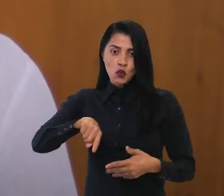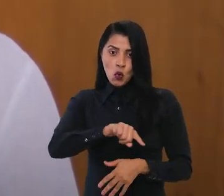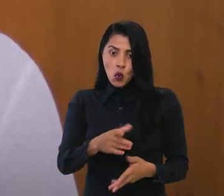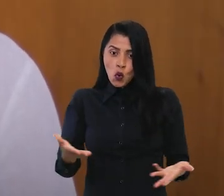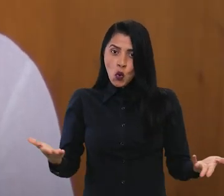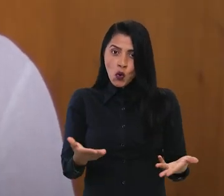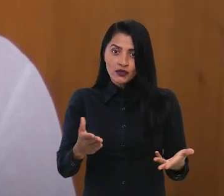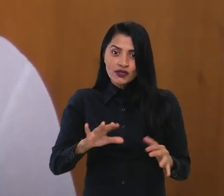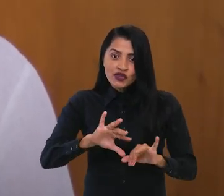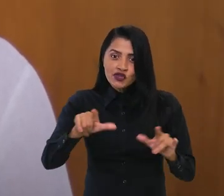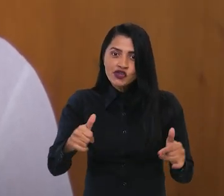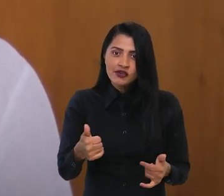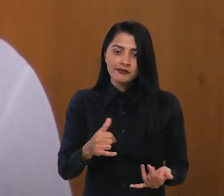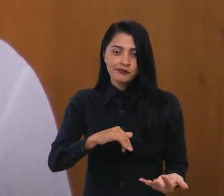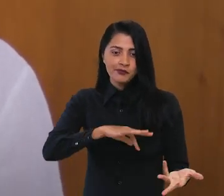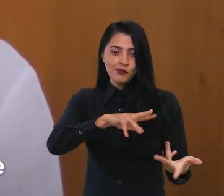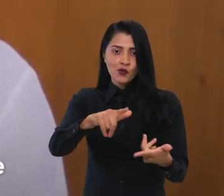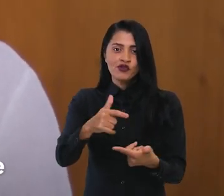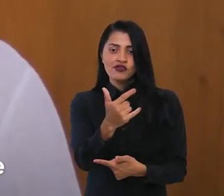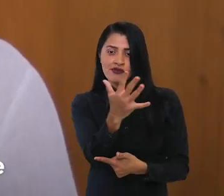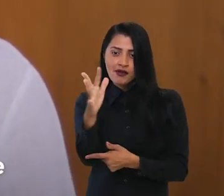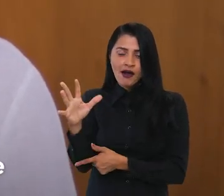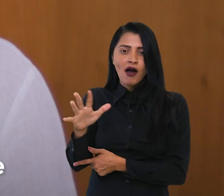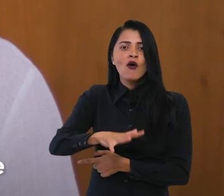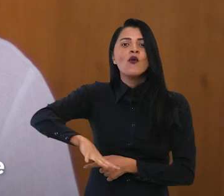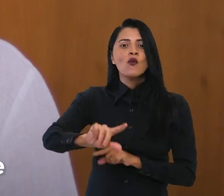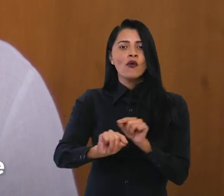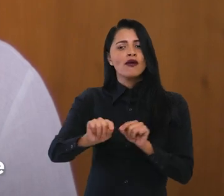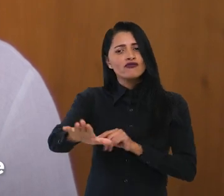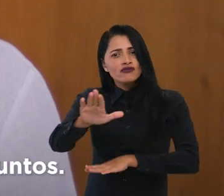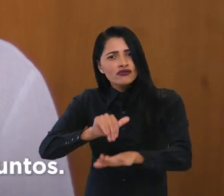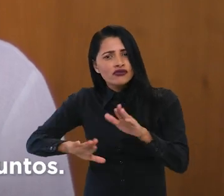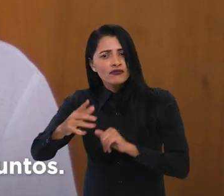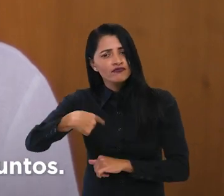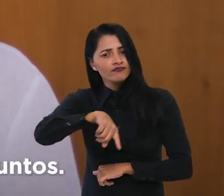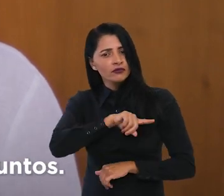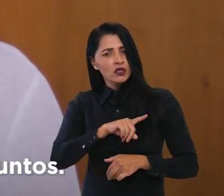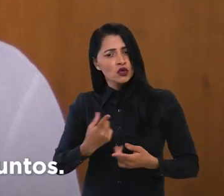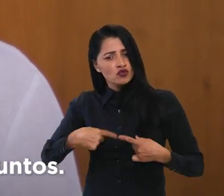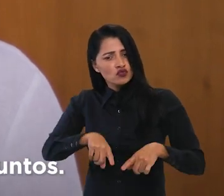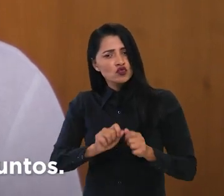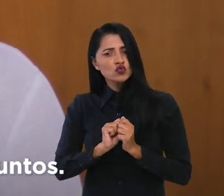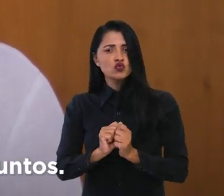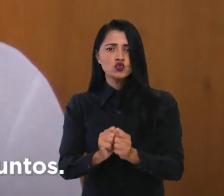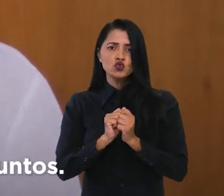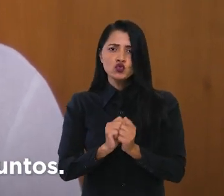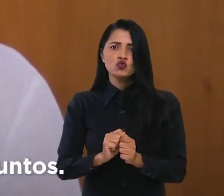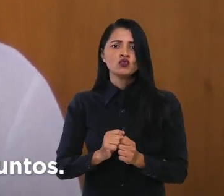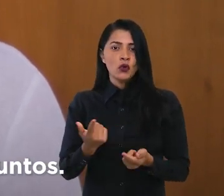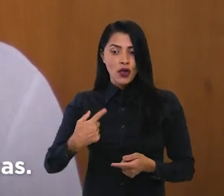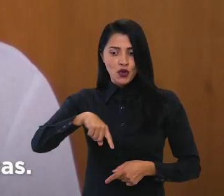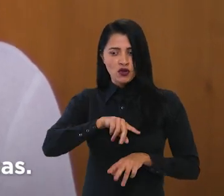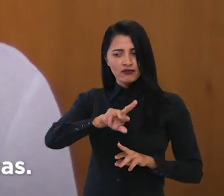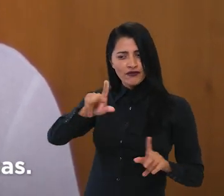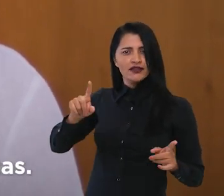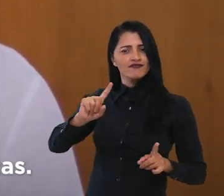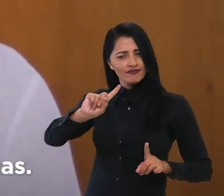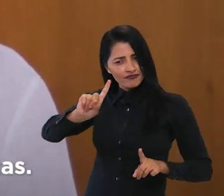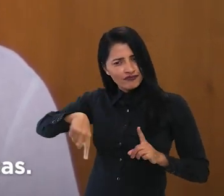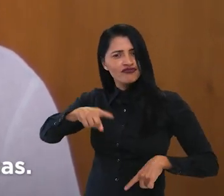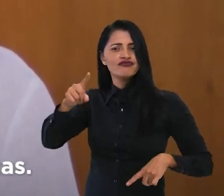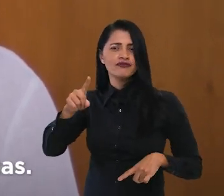isso, trato esta celebração do Dia Mundial do Meio Ambiente como um chamado para estarmos juntos, para